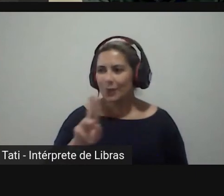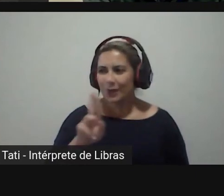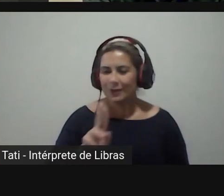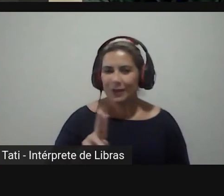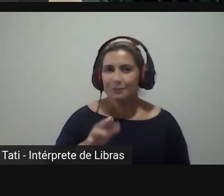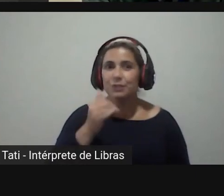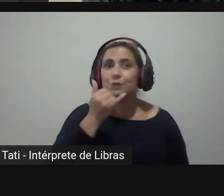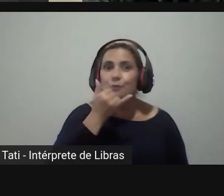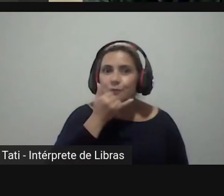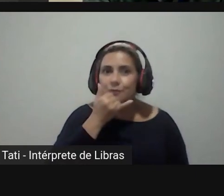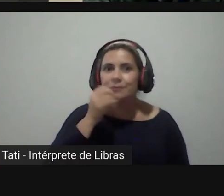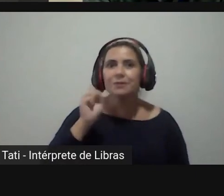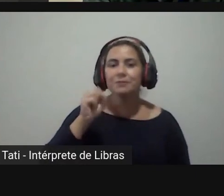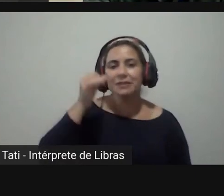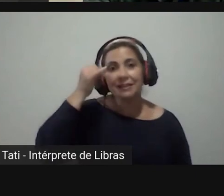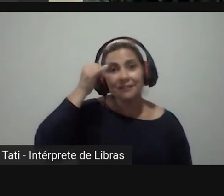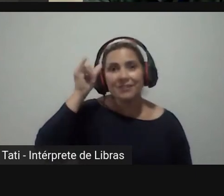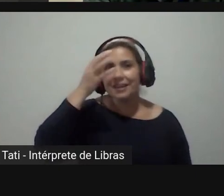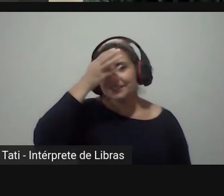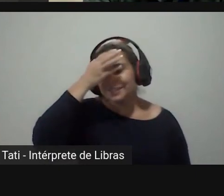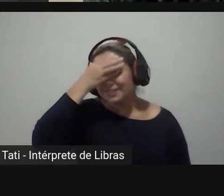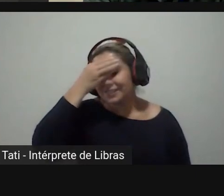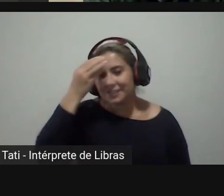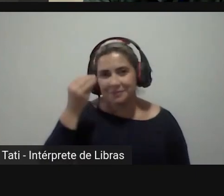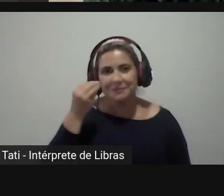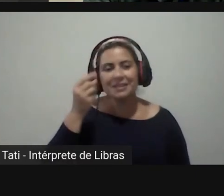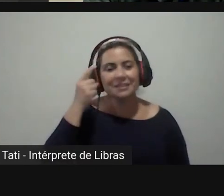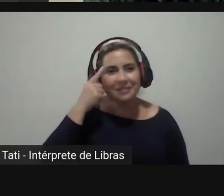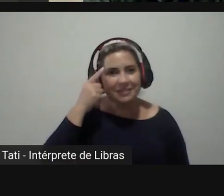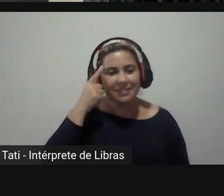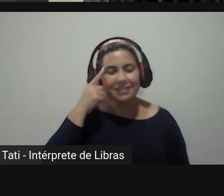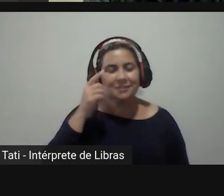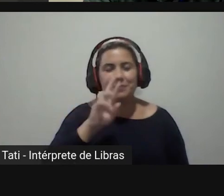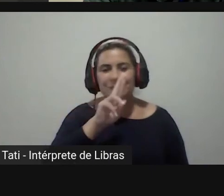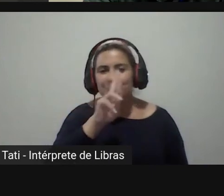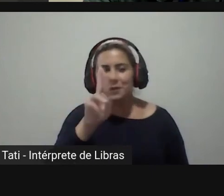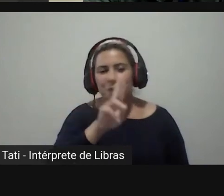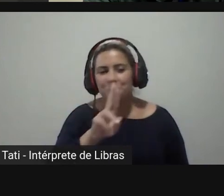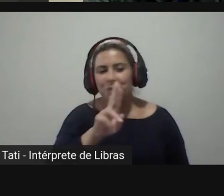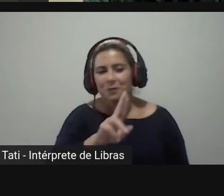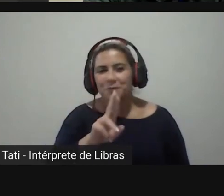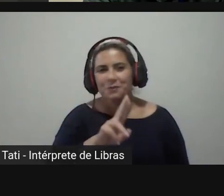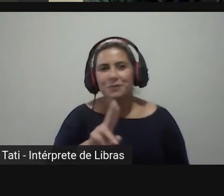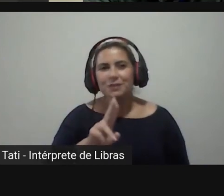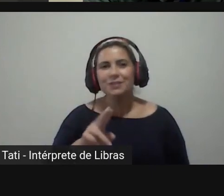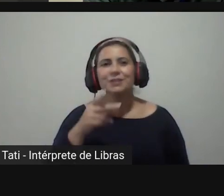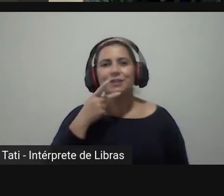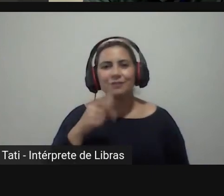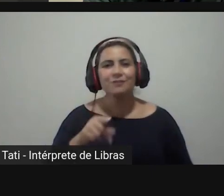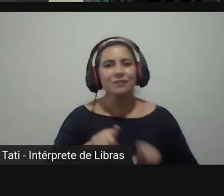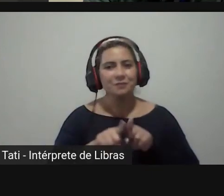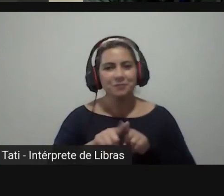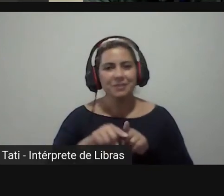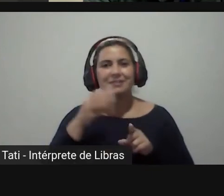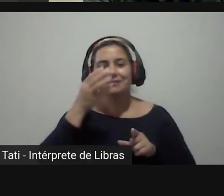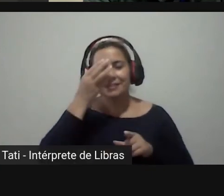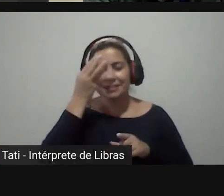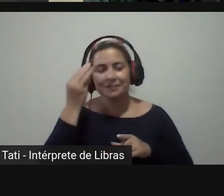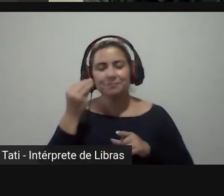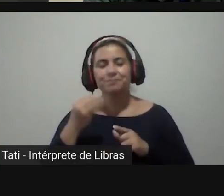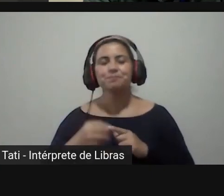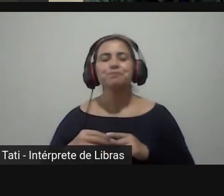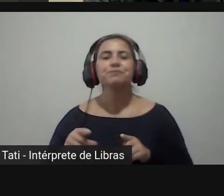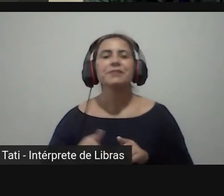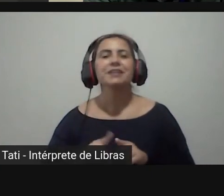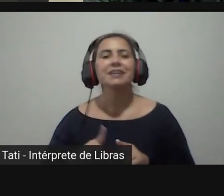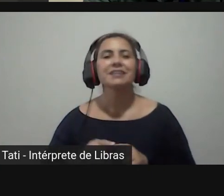pessoas mas sintam-se todos contemplados pelos nomes que eu mencionei uma rodada